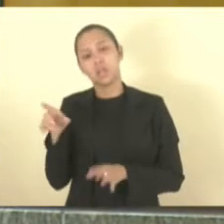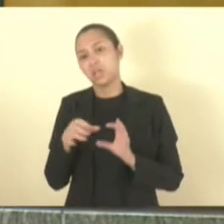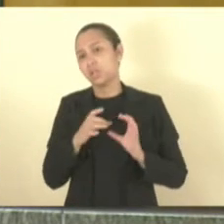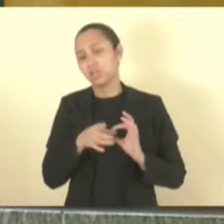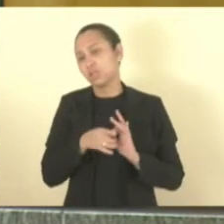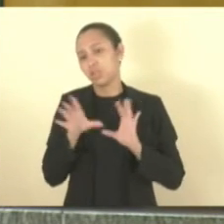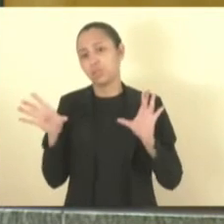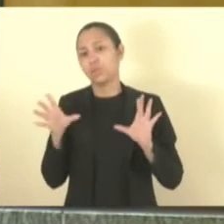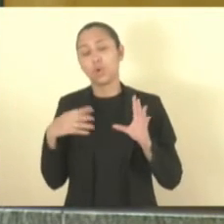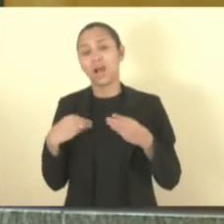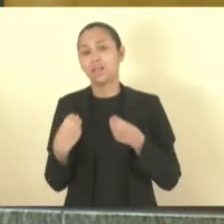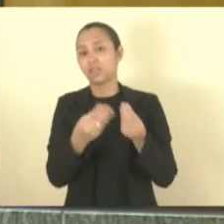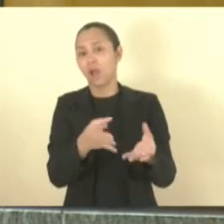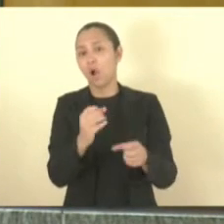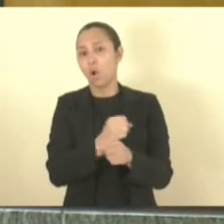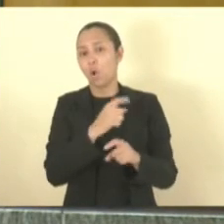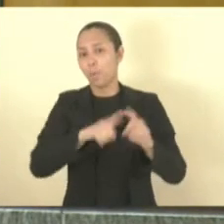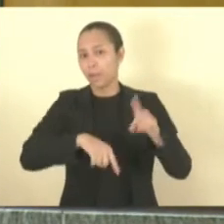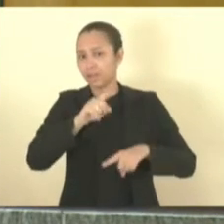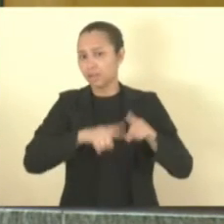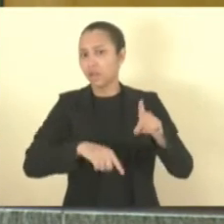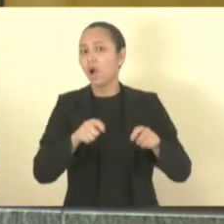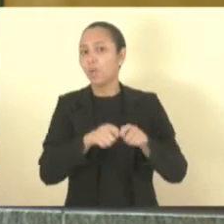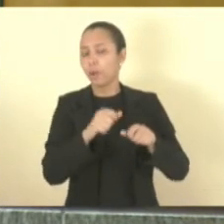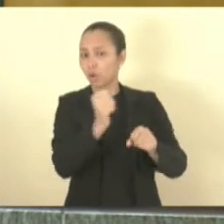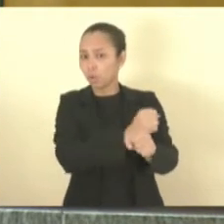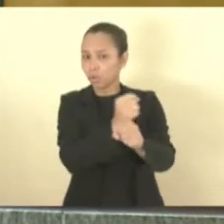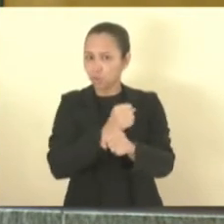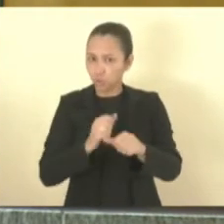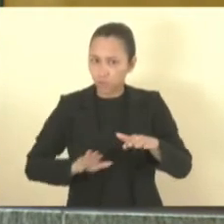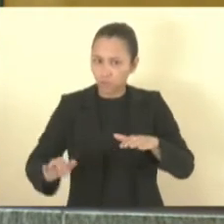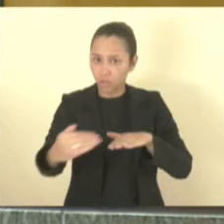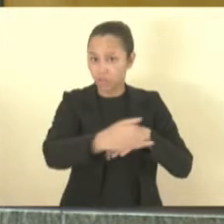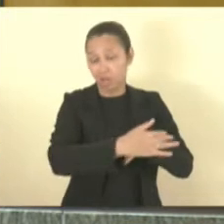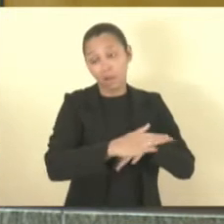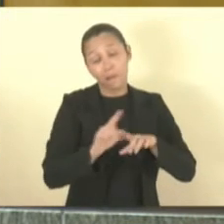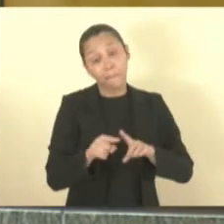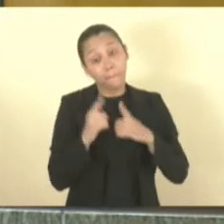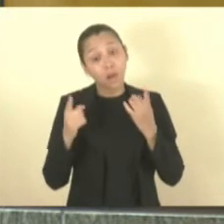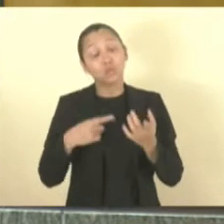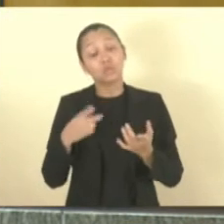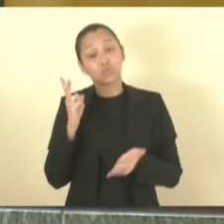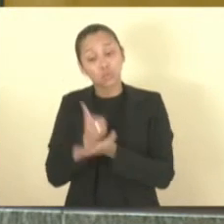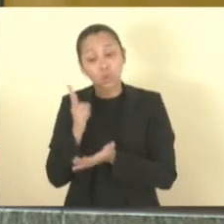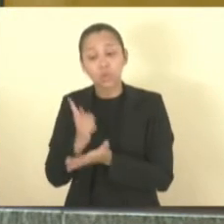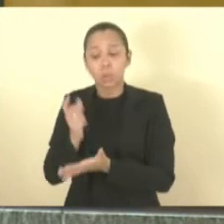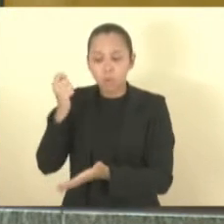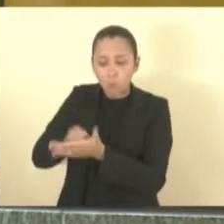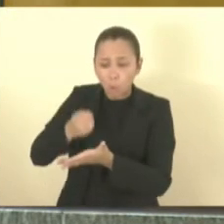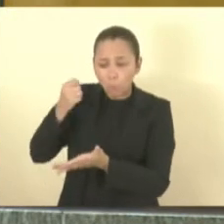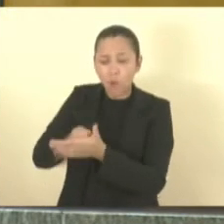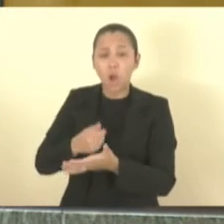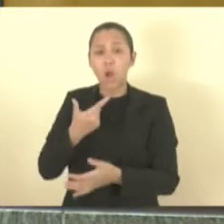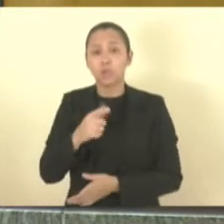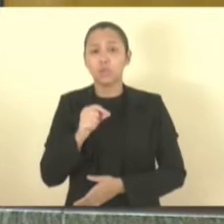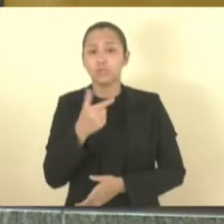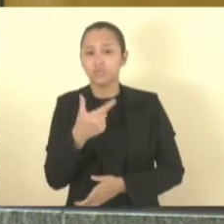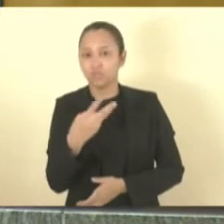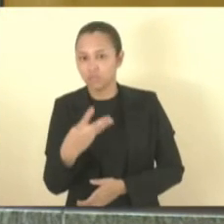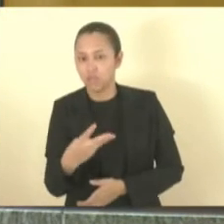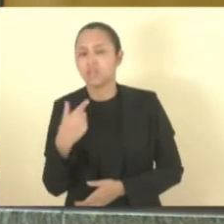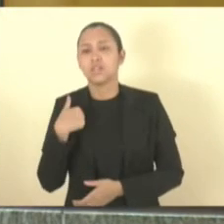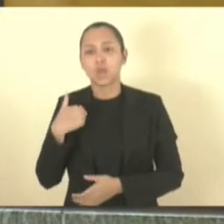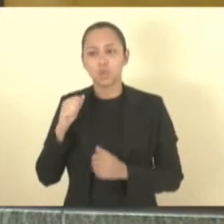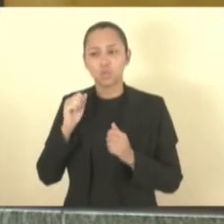a doar todo o material para a rotatória. Mas continuamos cobrando com as indicações. ano passado, eu estive lá com